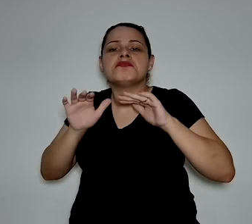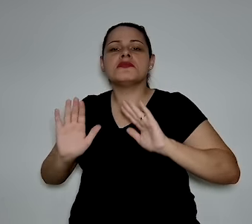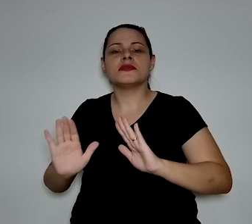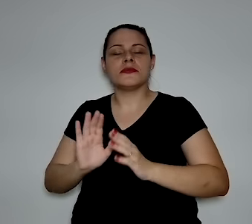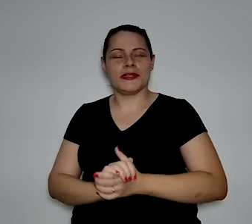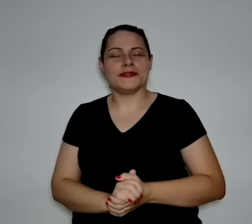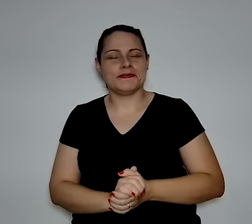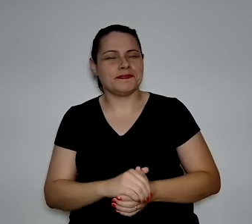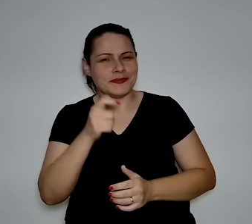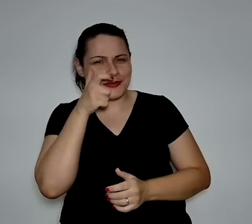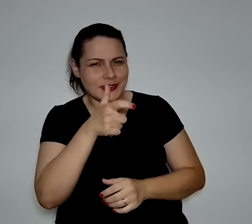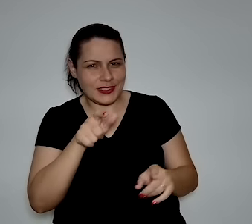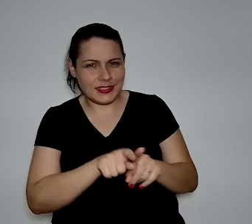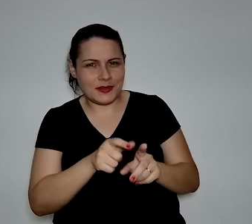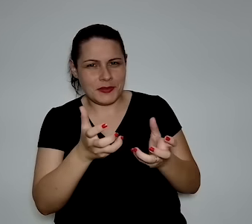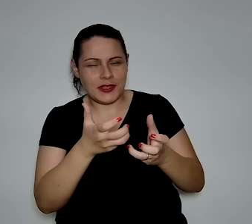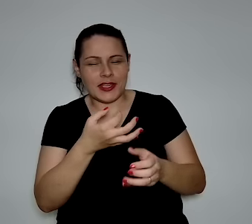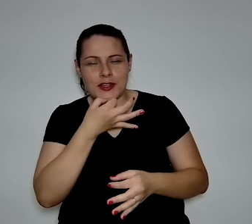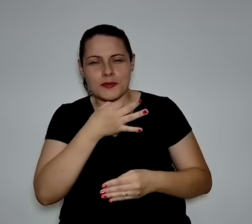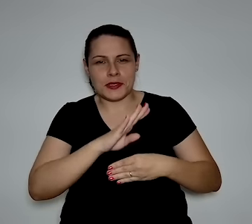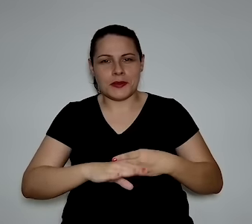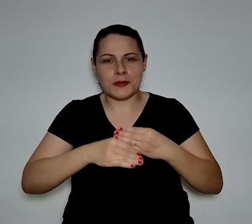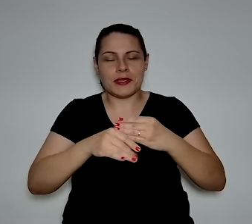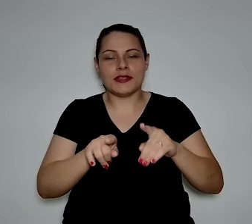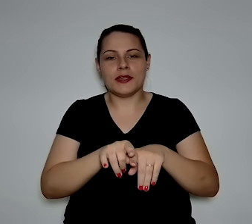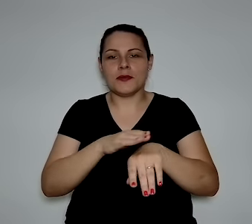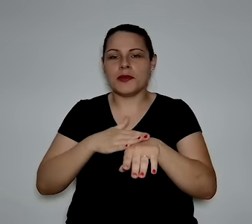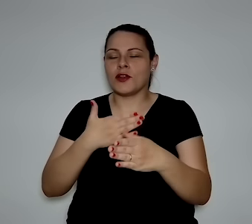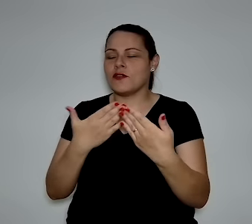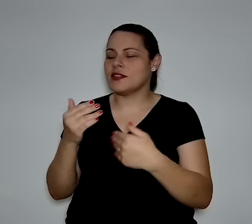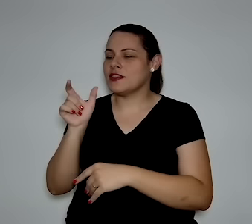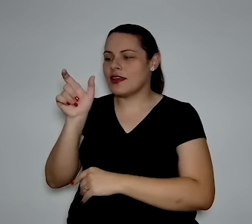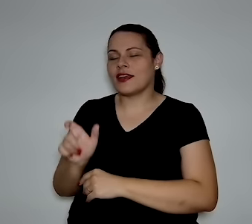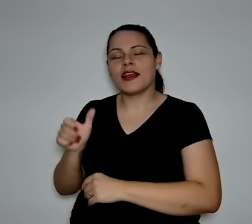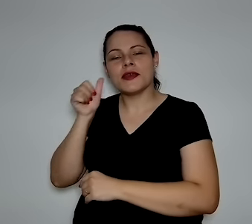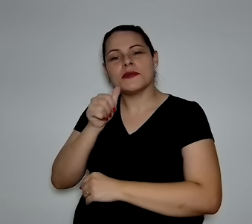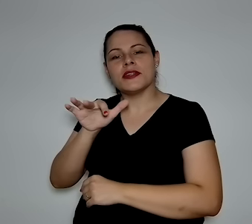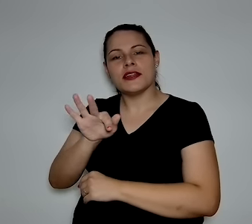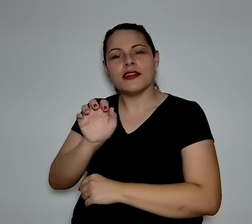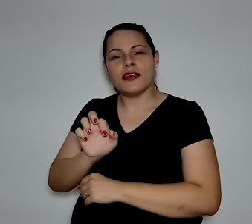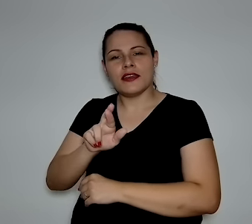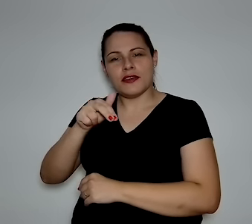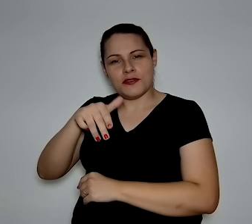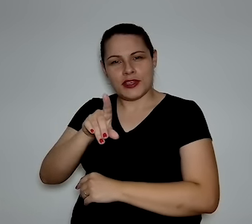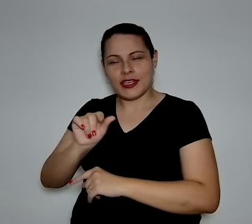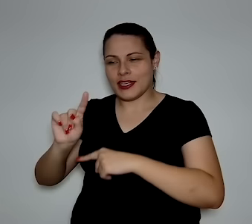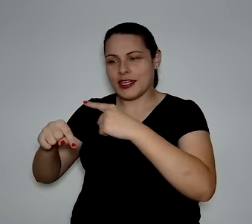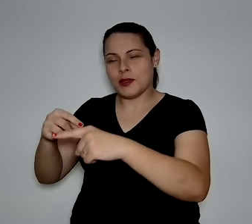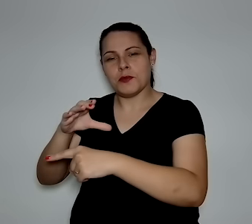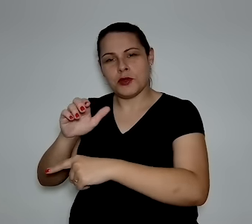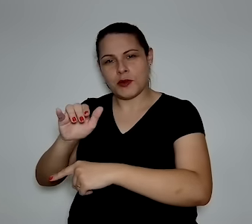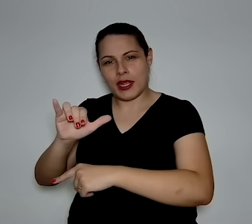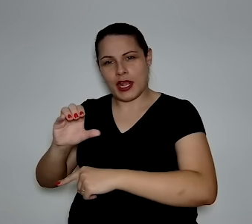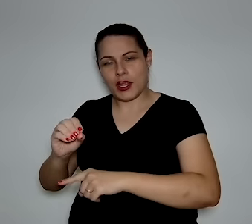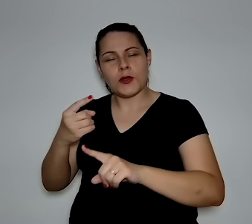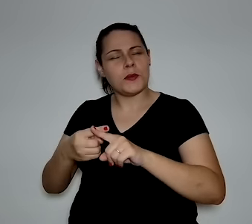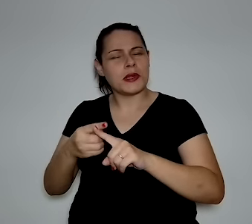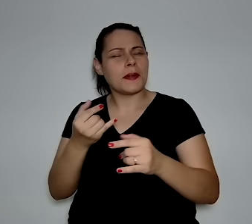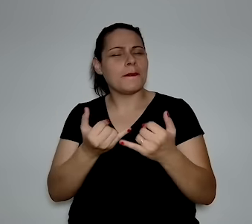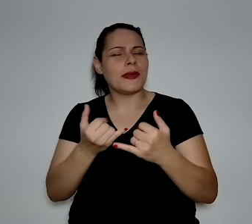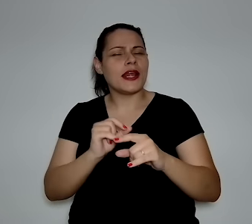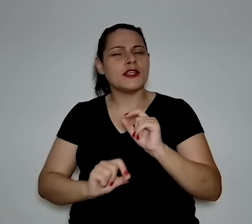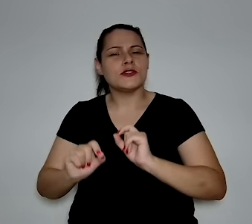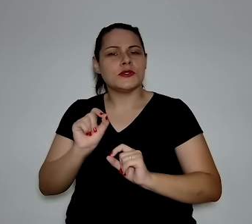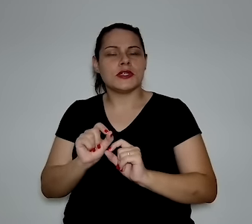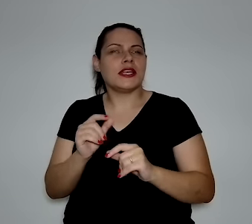Sim. Porque é interessante, e até eu queria trazer de volta aqui para a Fernanda, depois com o Caio, porque